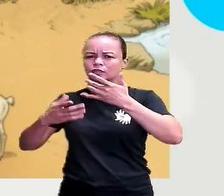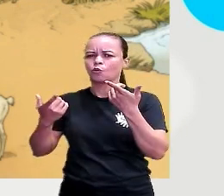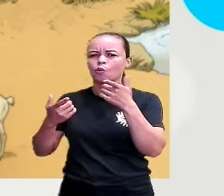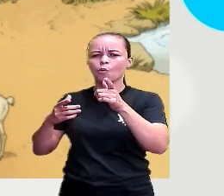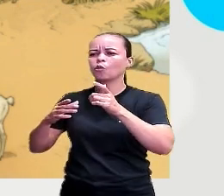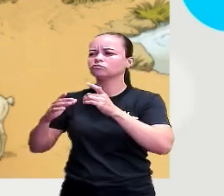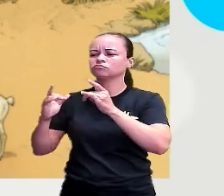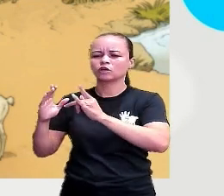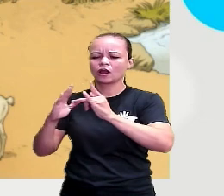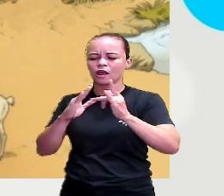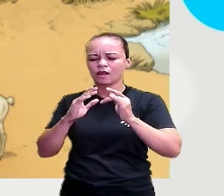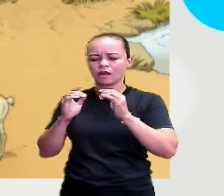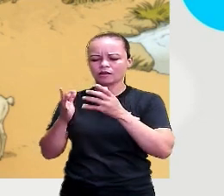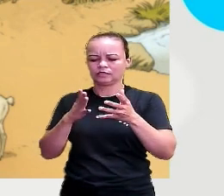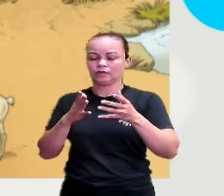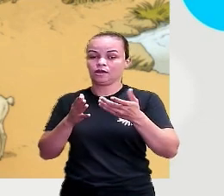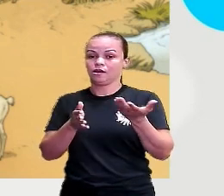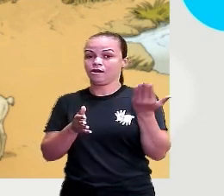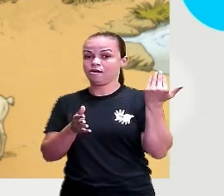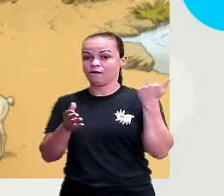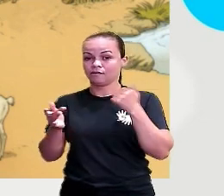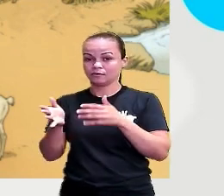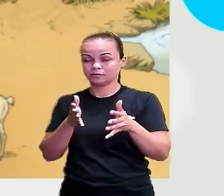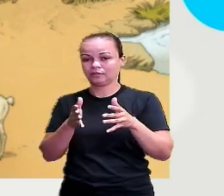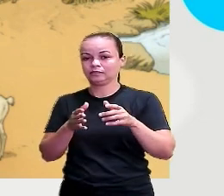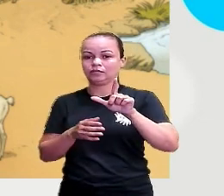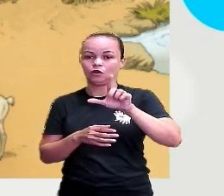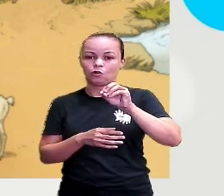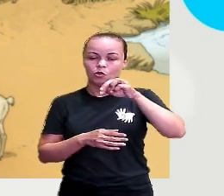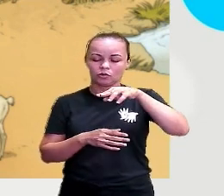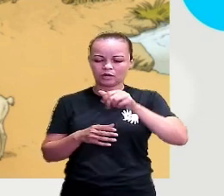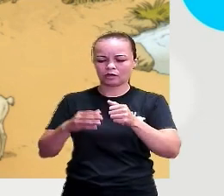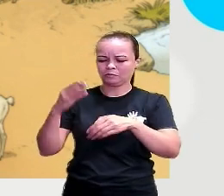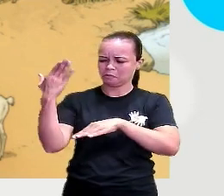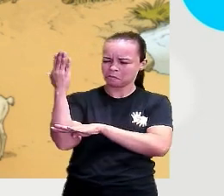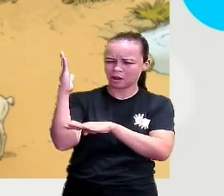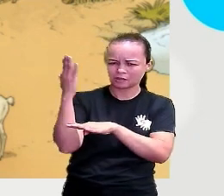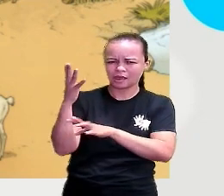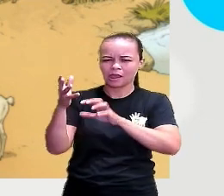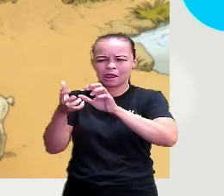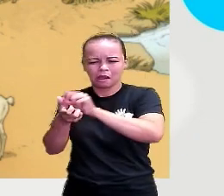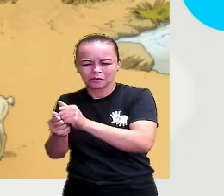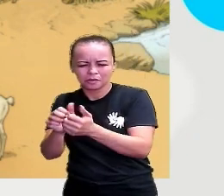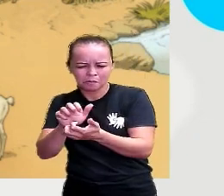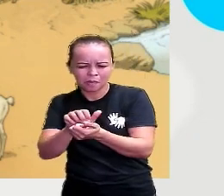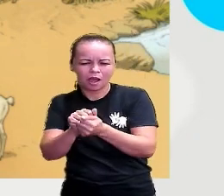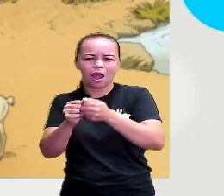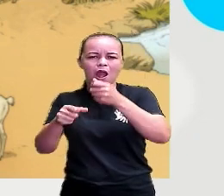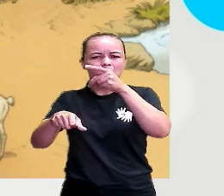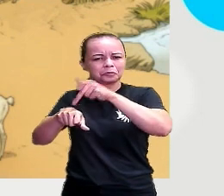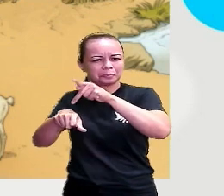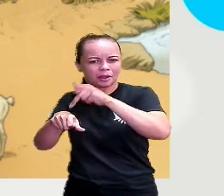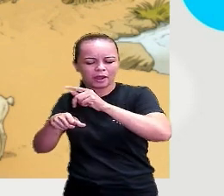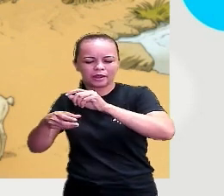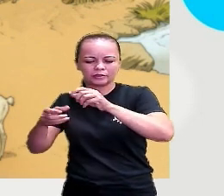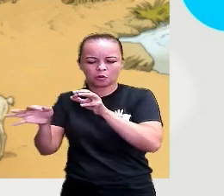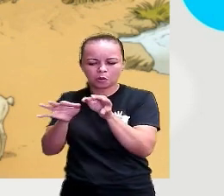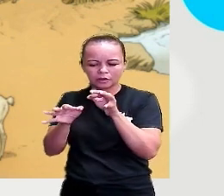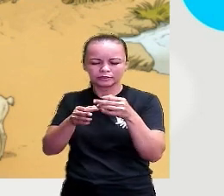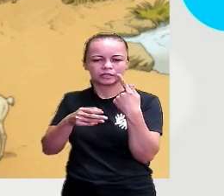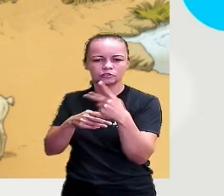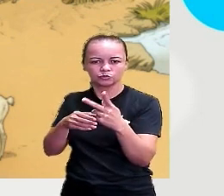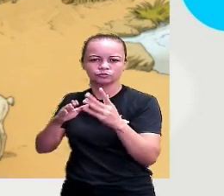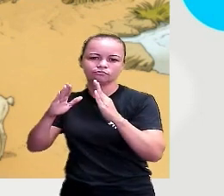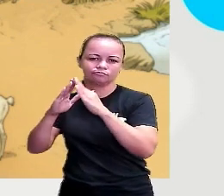existentes. Antes era tudo de luna, né? Então, eles começaram a construir de madeira, de barro, de pedra. Porque foi nesse período que surgiram as pequenas